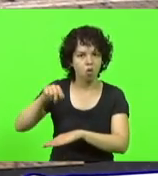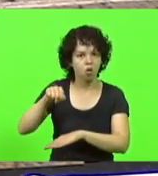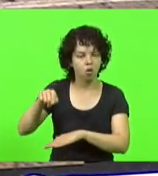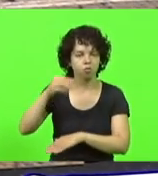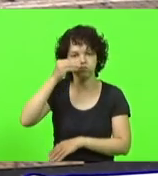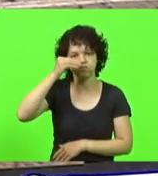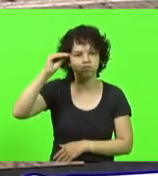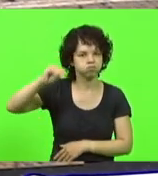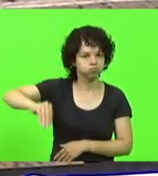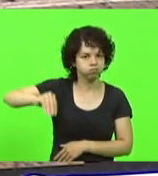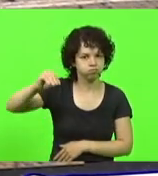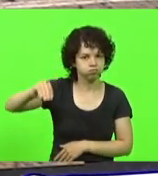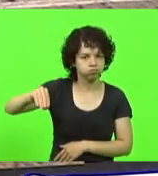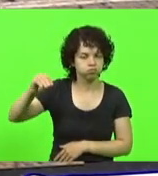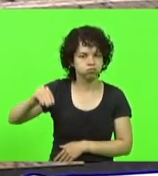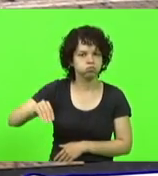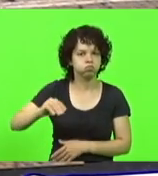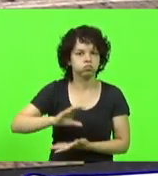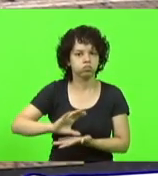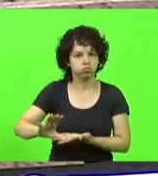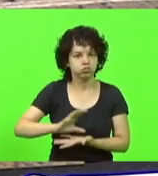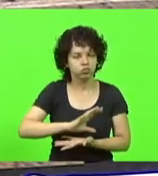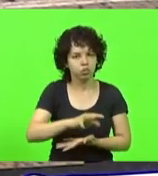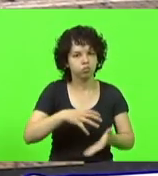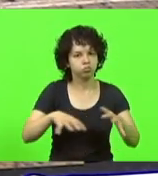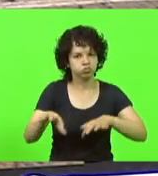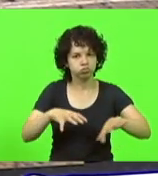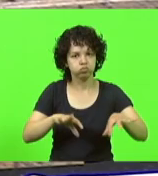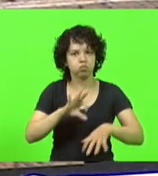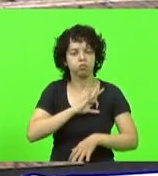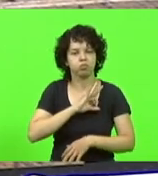ao esquecimento na distribuição do efetivo de polícia militar.